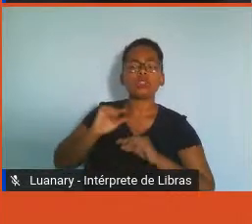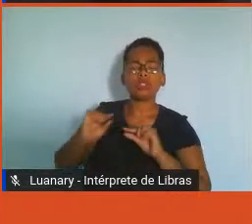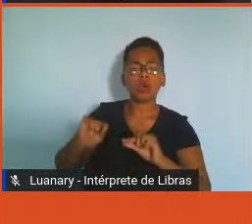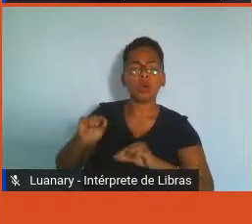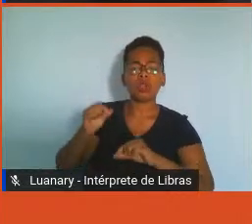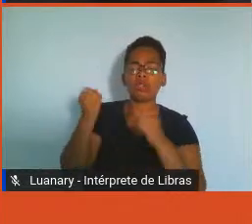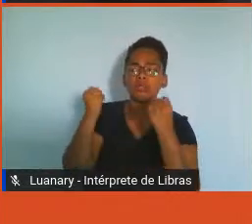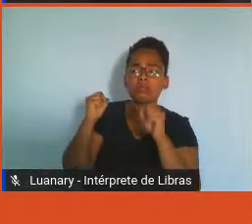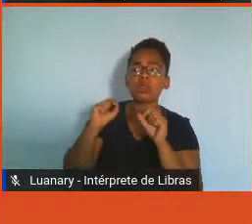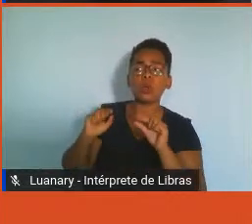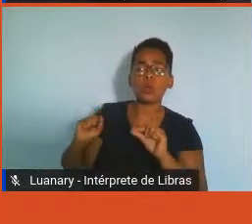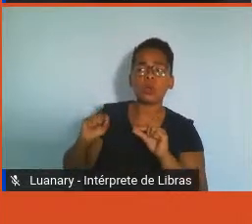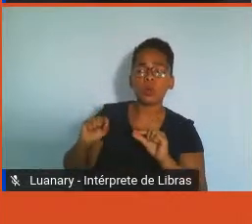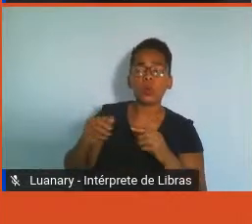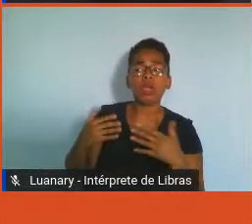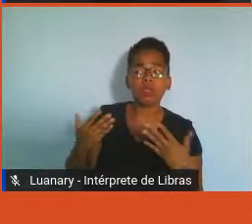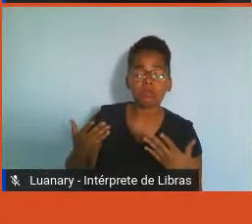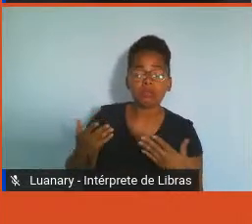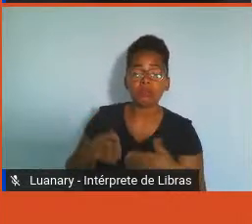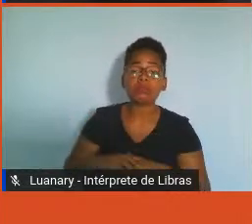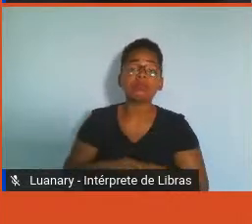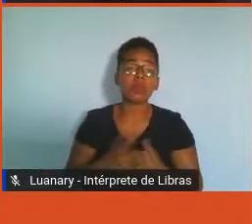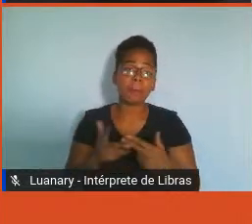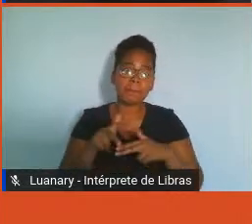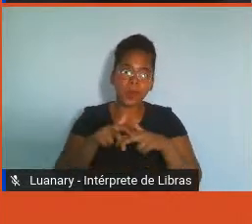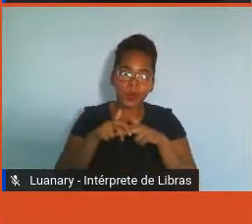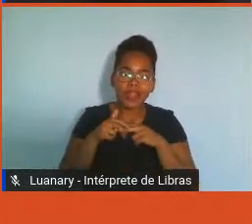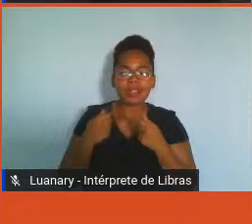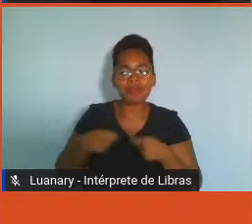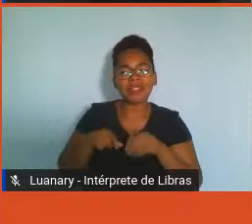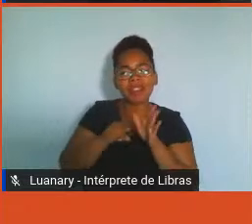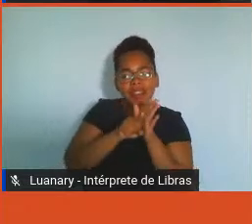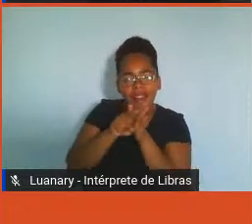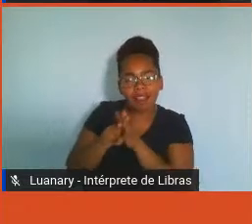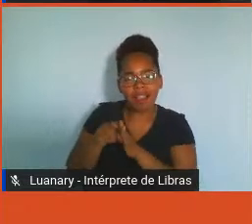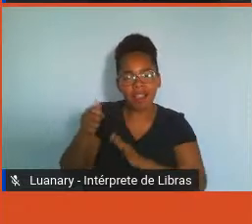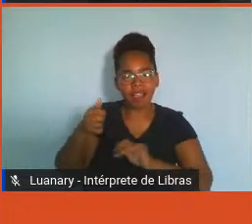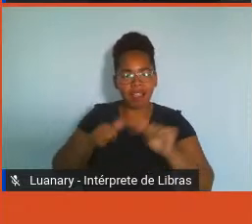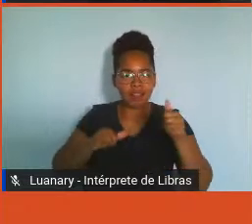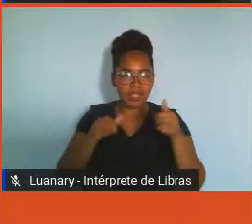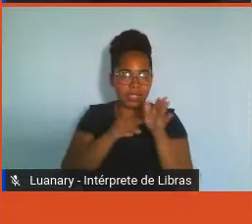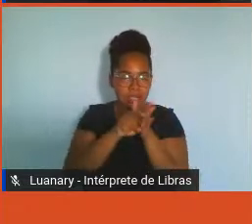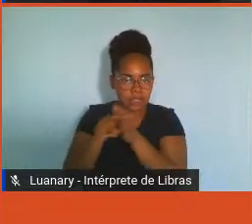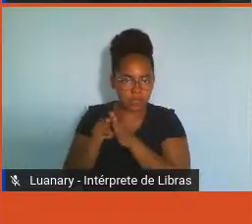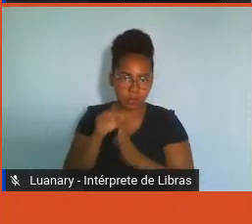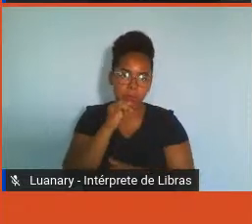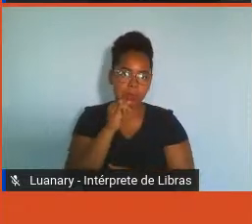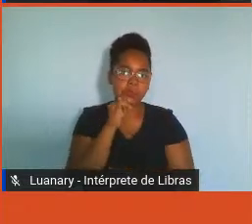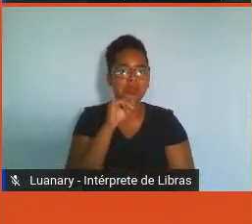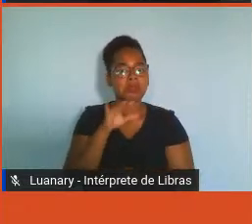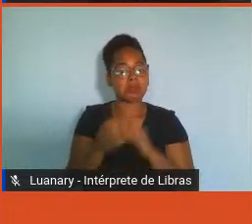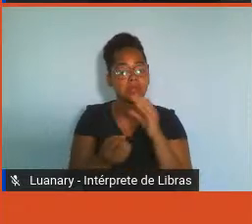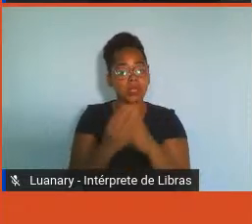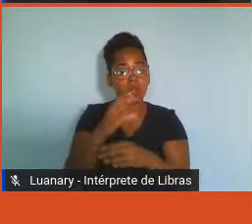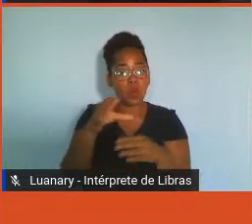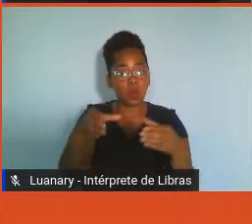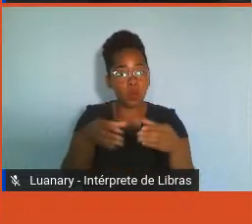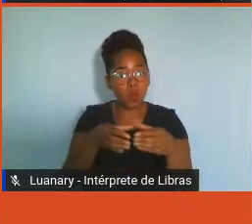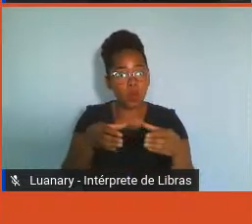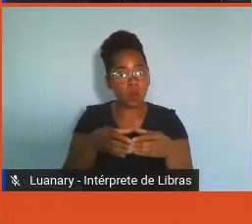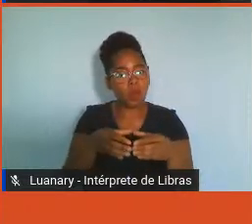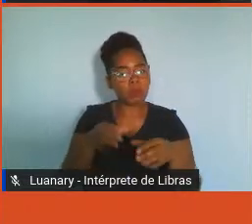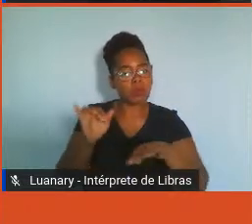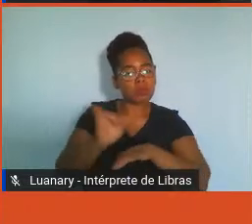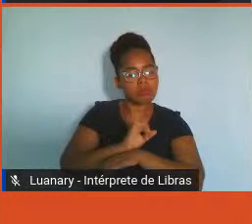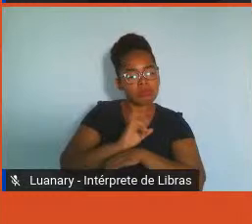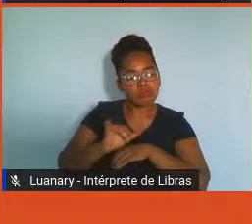importantes, né? Mesmo que você tenha um grupo que você determine uma dessas atividades a serem realizadas, às vezes o que o